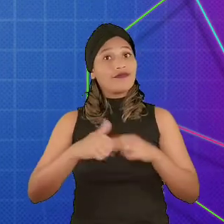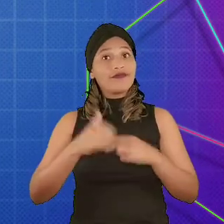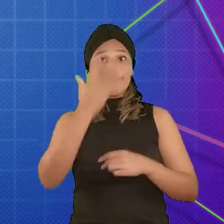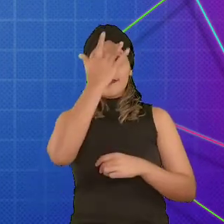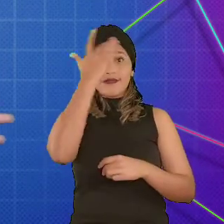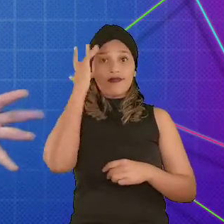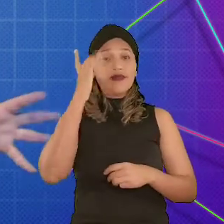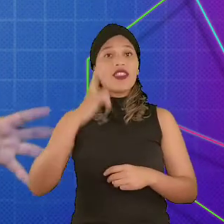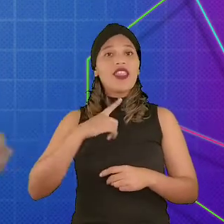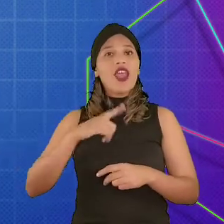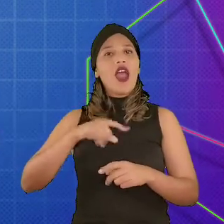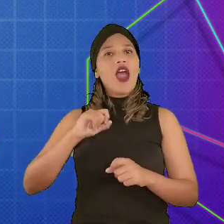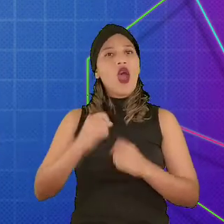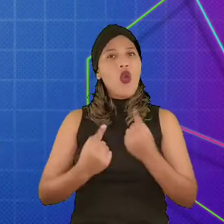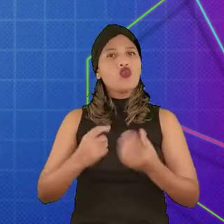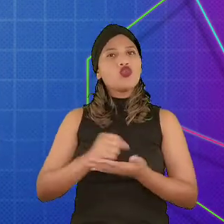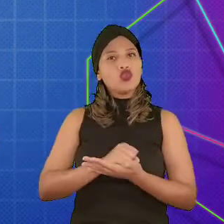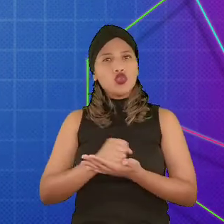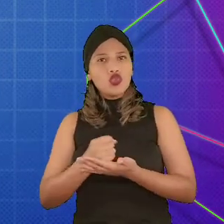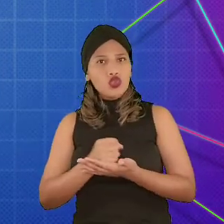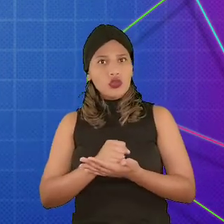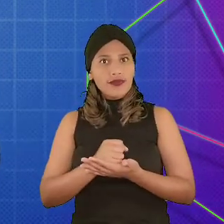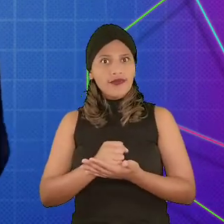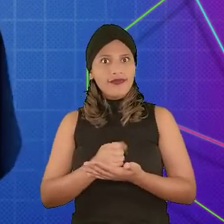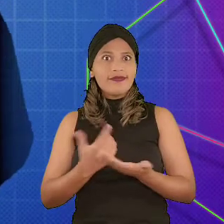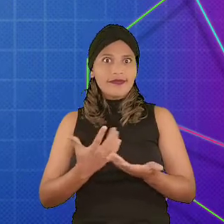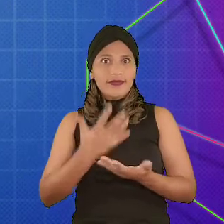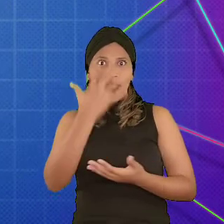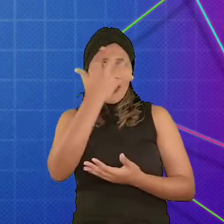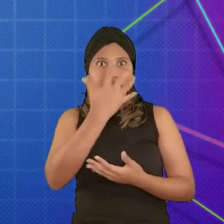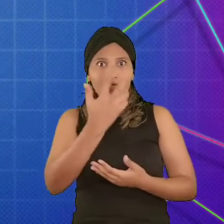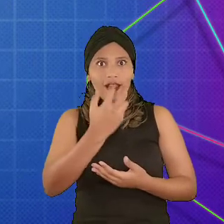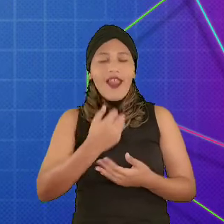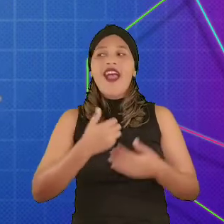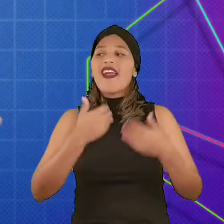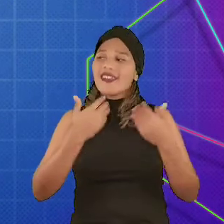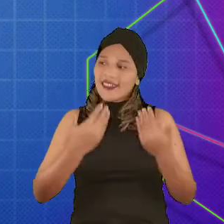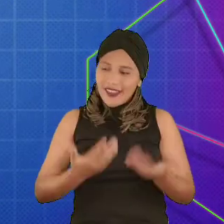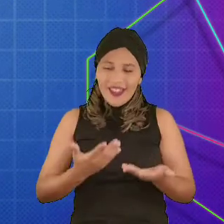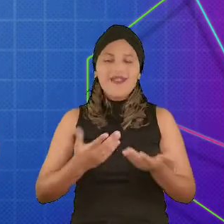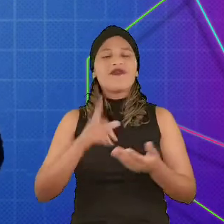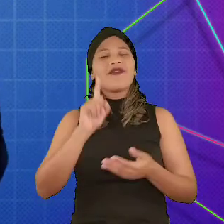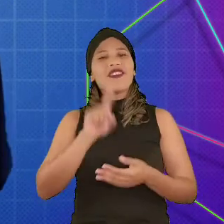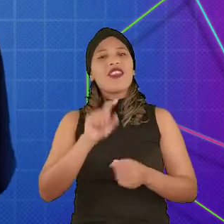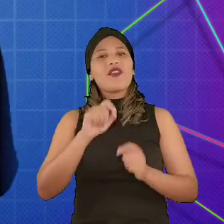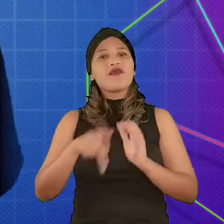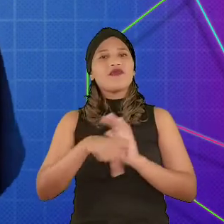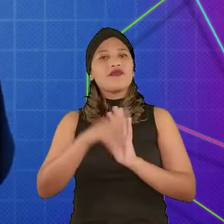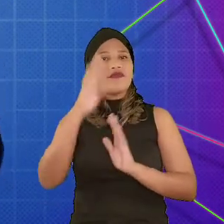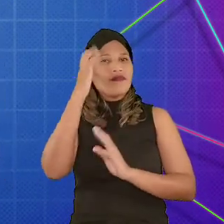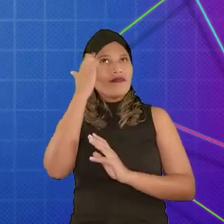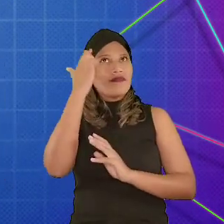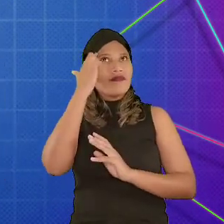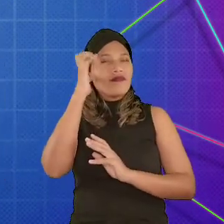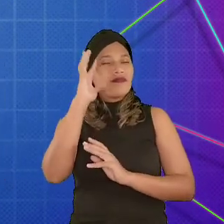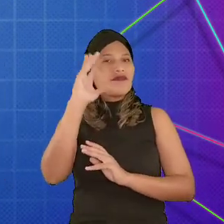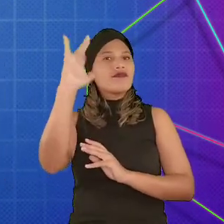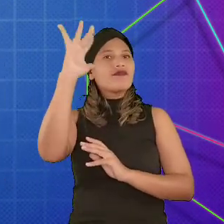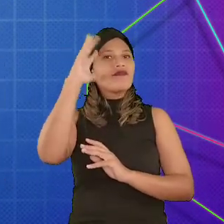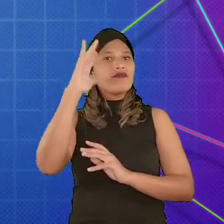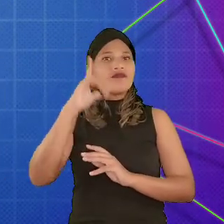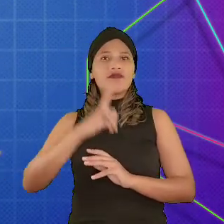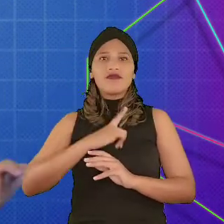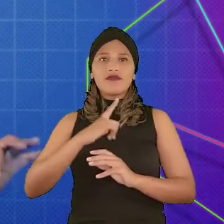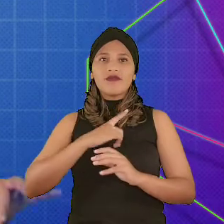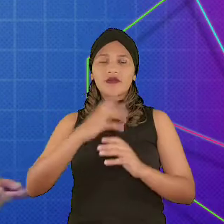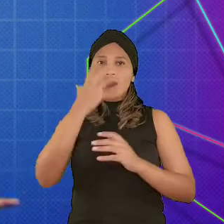pessoas ficam em determinados jogos. Pesados na tela. Assim, flow é um estado mental que acontece quando uma pessoa